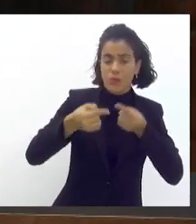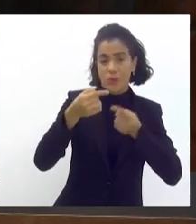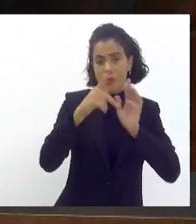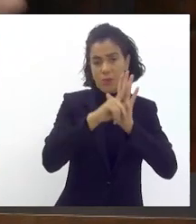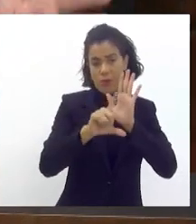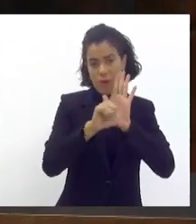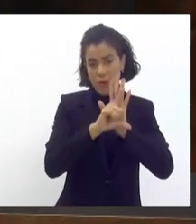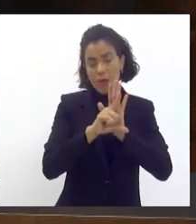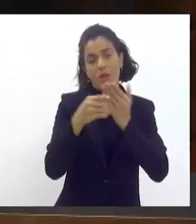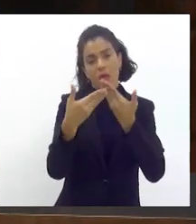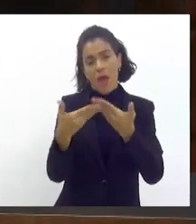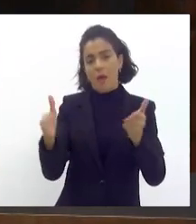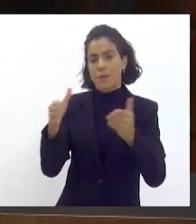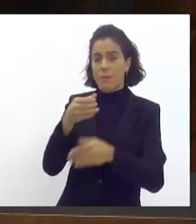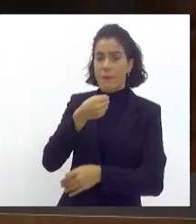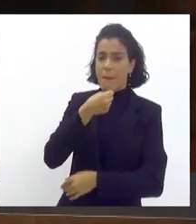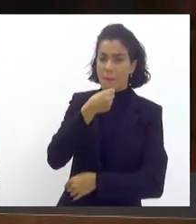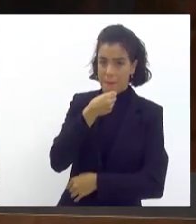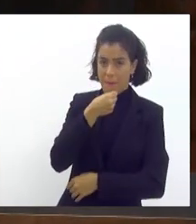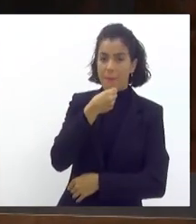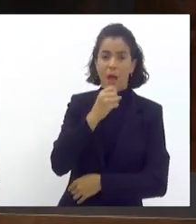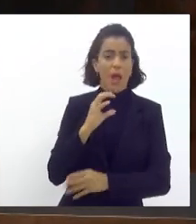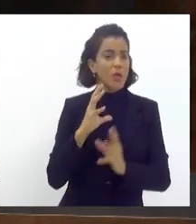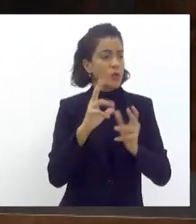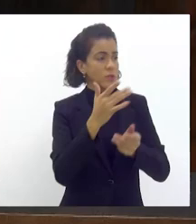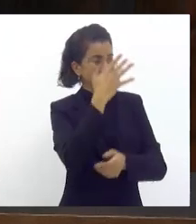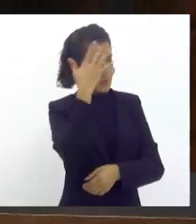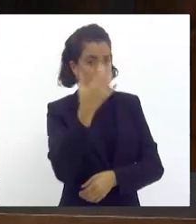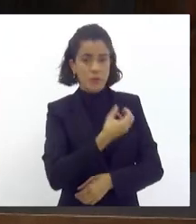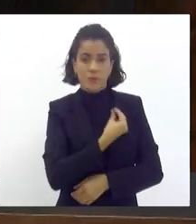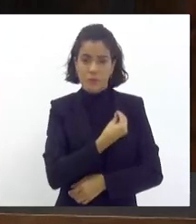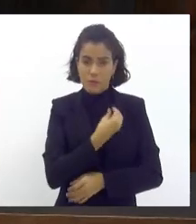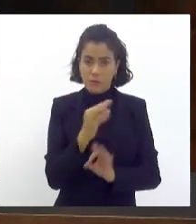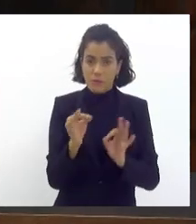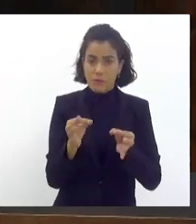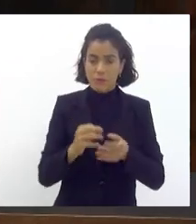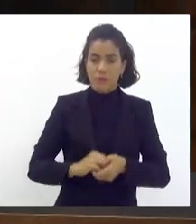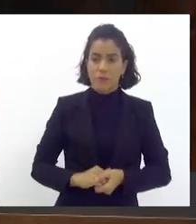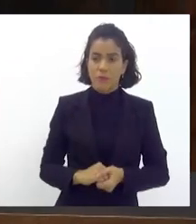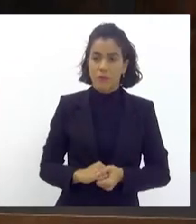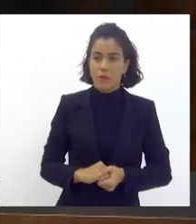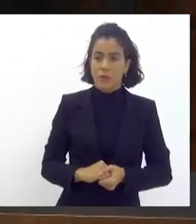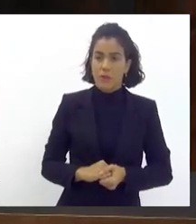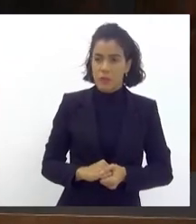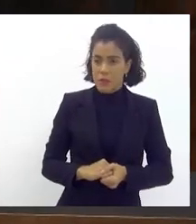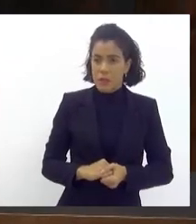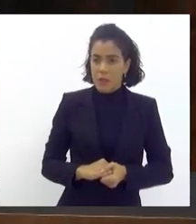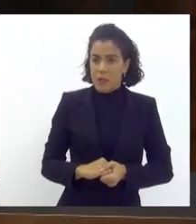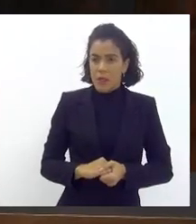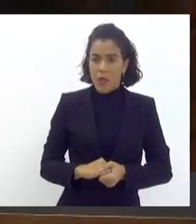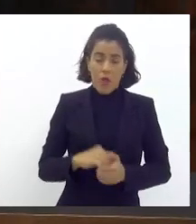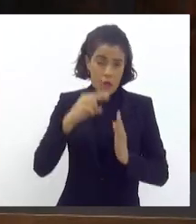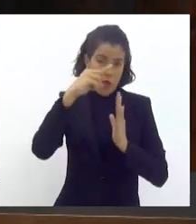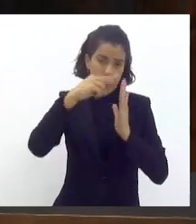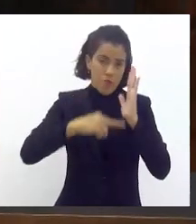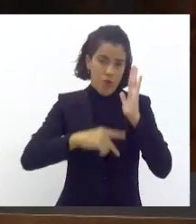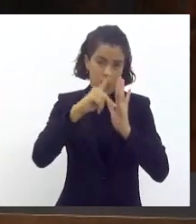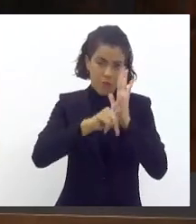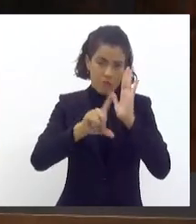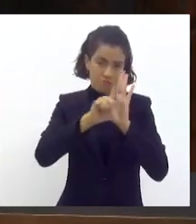lei e depois abrir a palavra, franquear a palavra a todos os presentes. Vou ler os projetos.